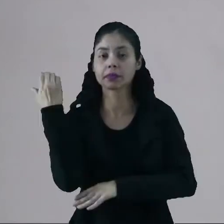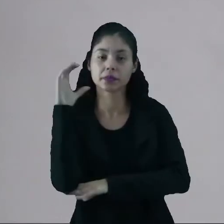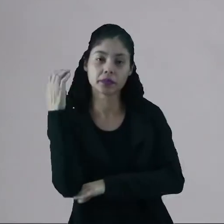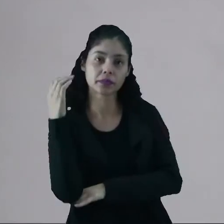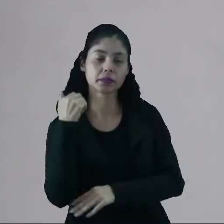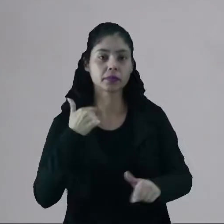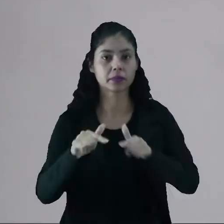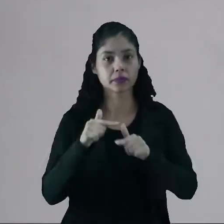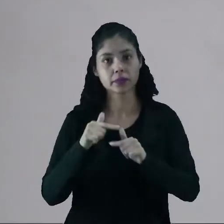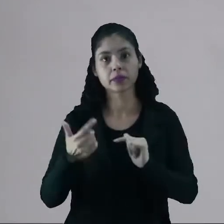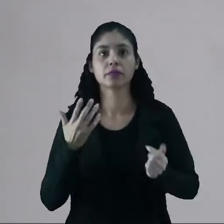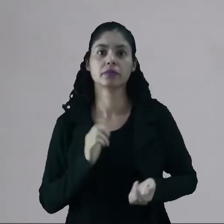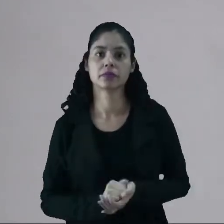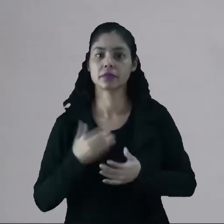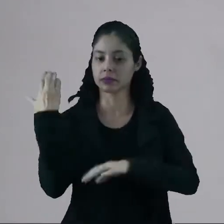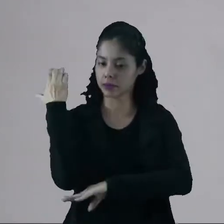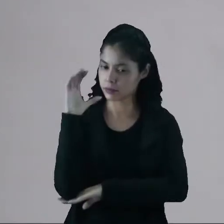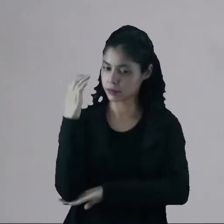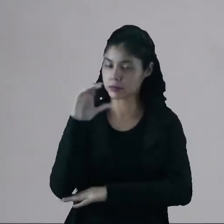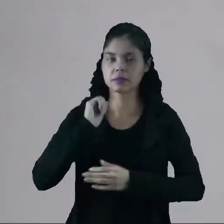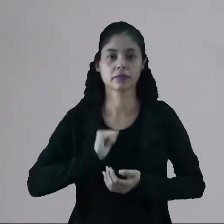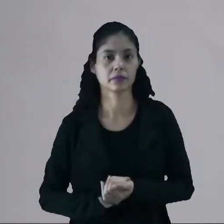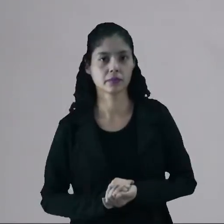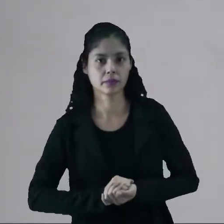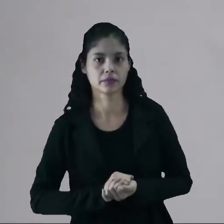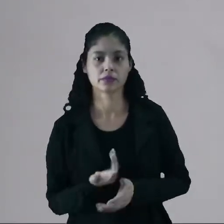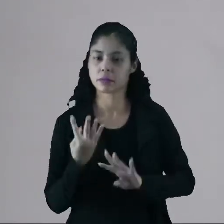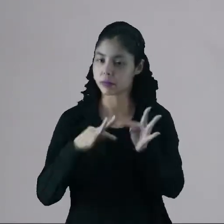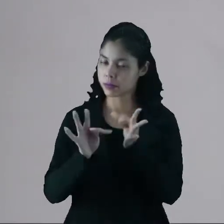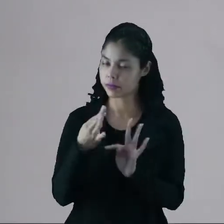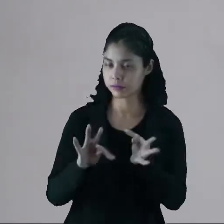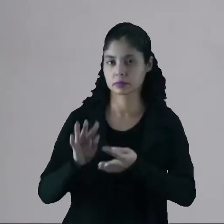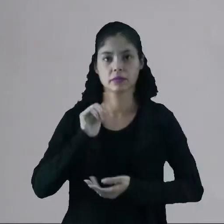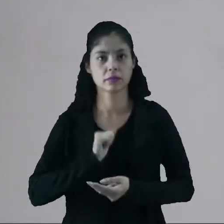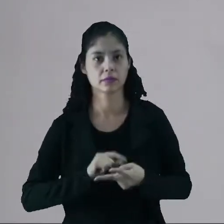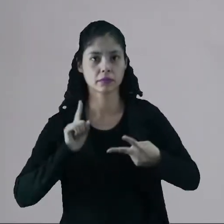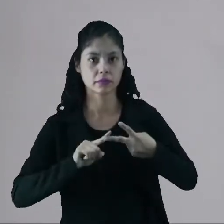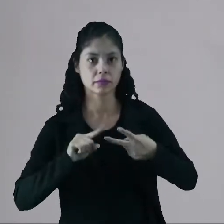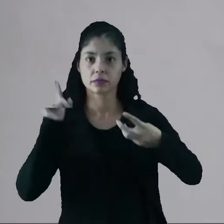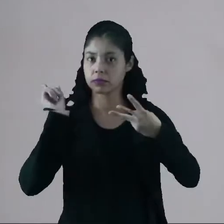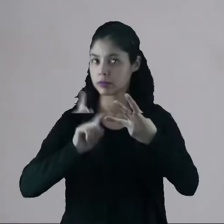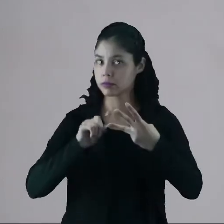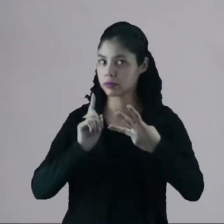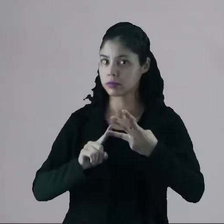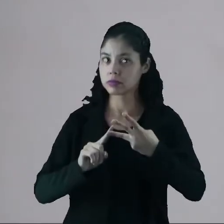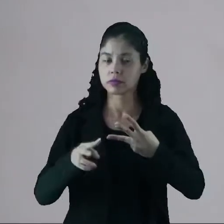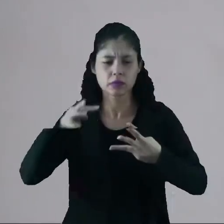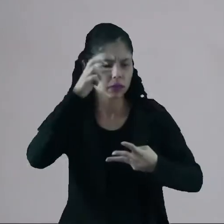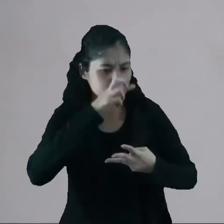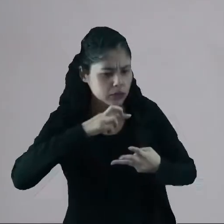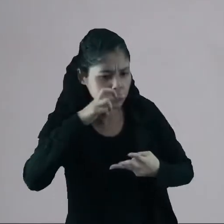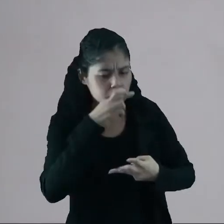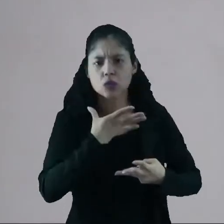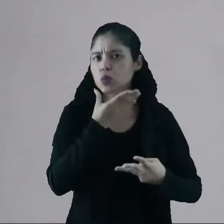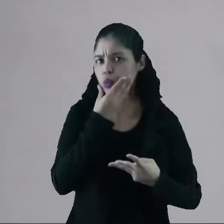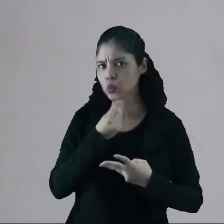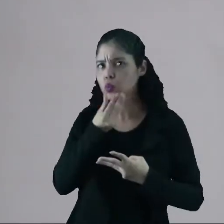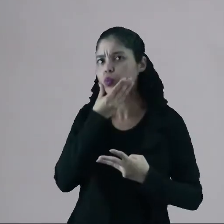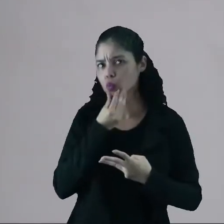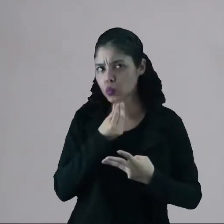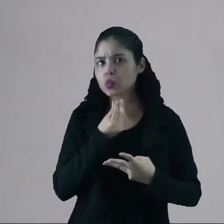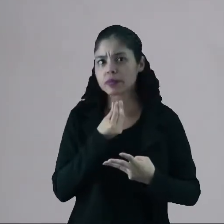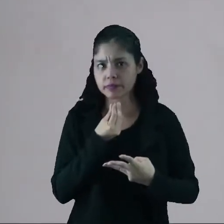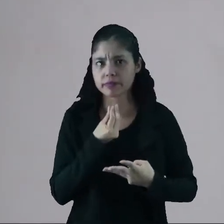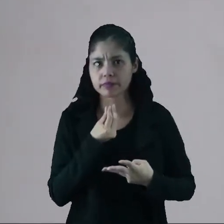cientistas vão trabalhar a ciência, vão trabalhar a tecnologia, vão trabalhar a investigação do homem,